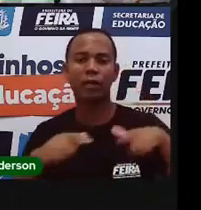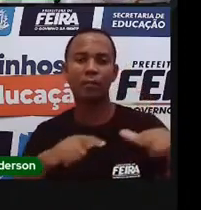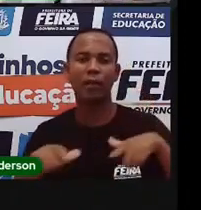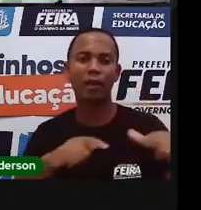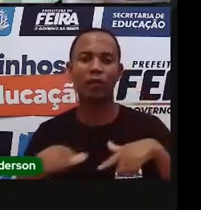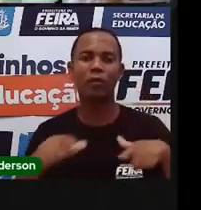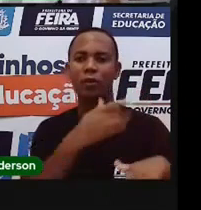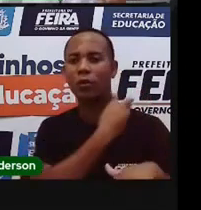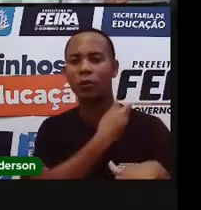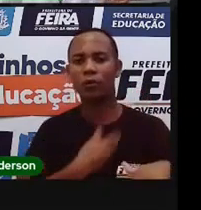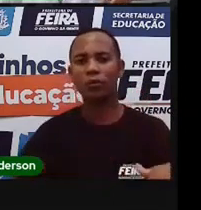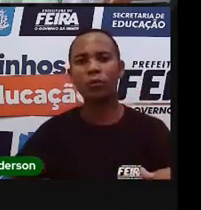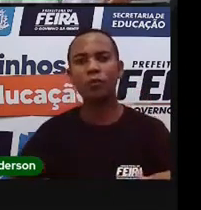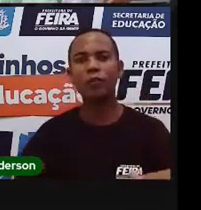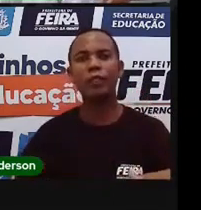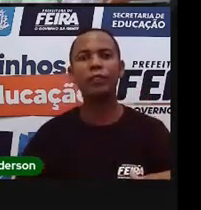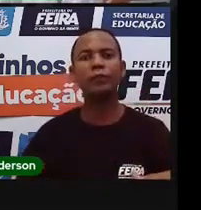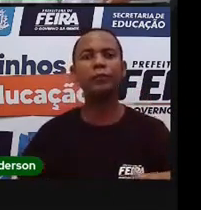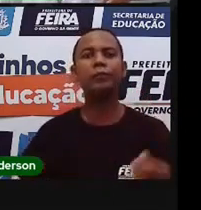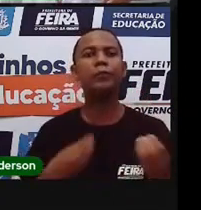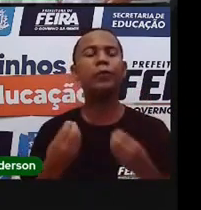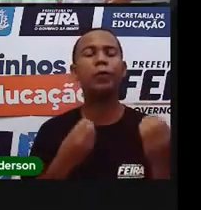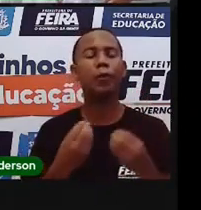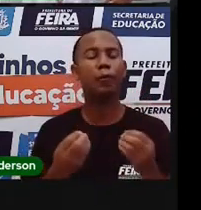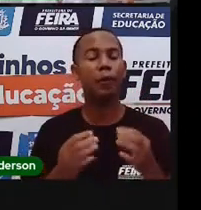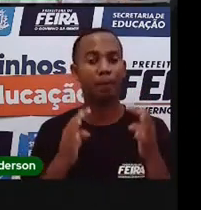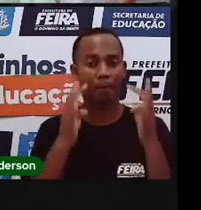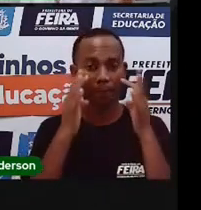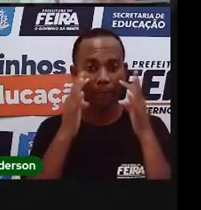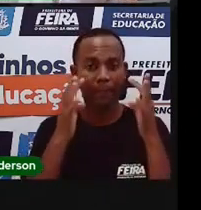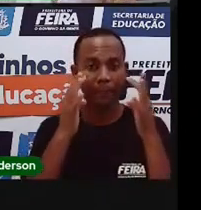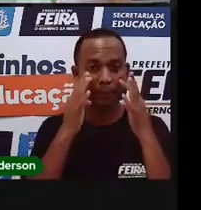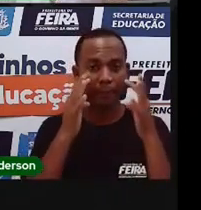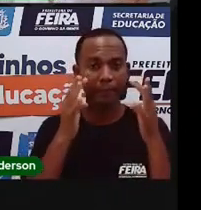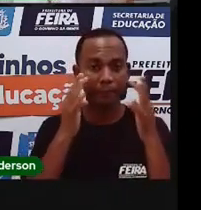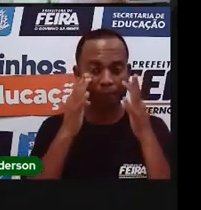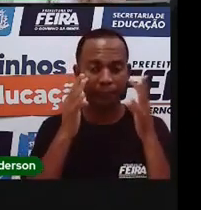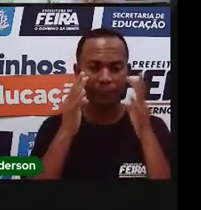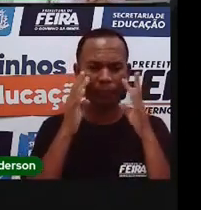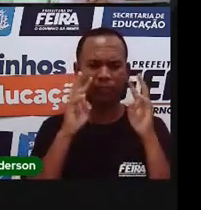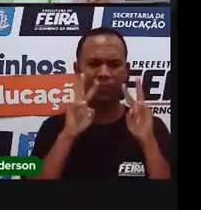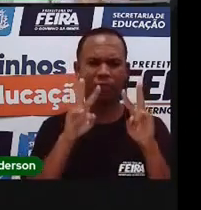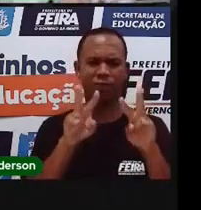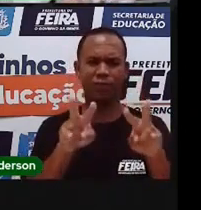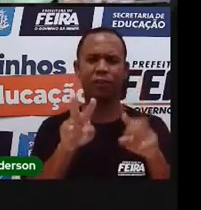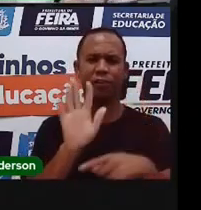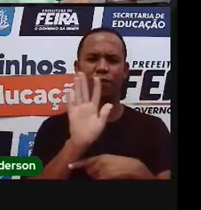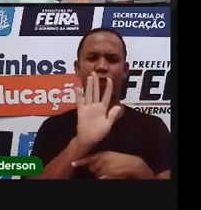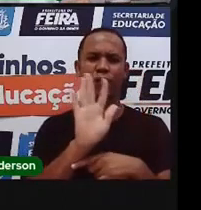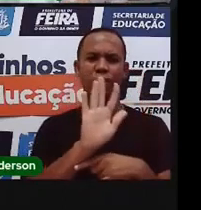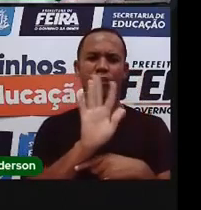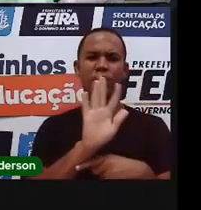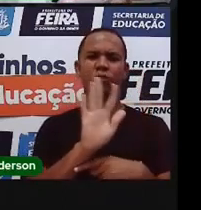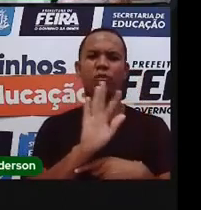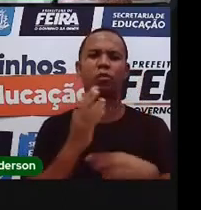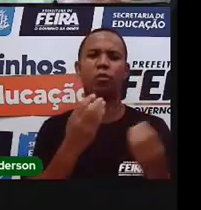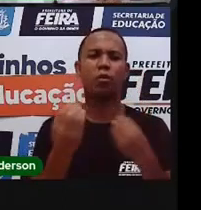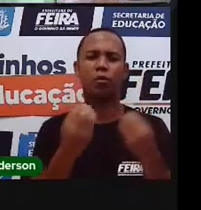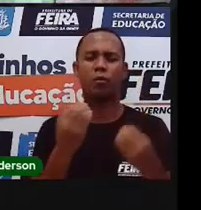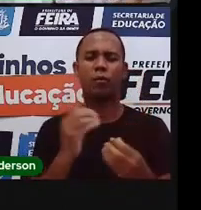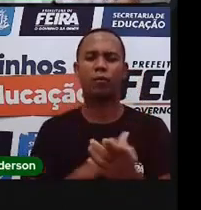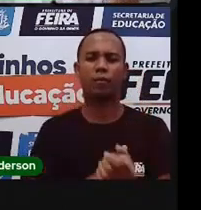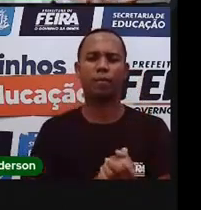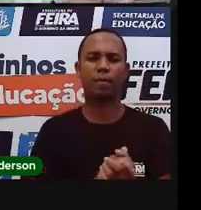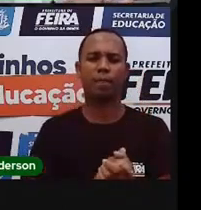prestem... Espera não, vocês precisam prestar bastante atenção. Prestem bastante atenção no vídeo aí do lado, tá? Porque daqui